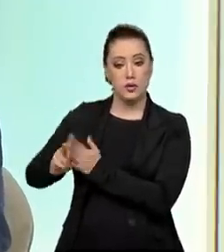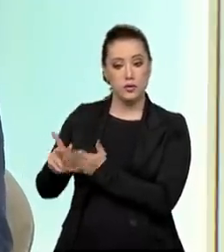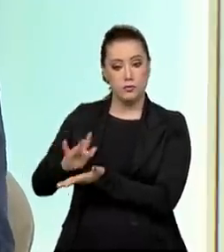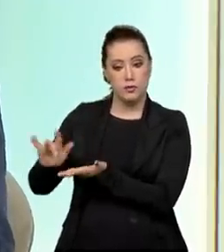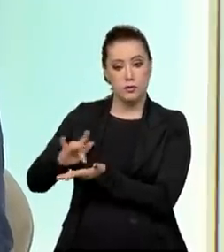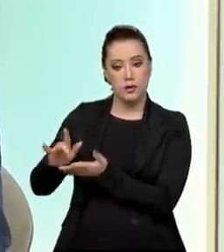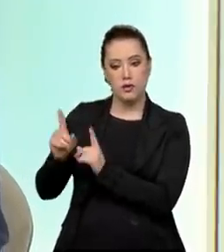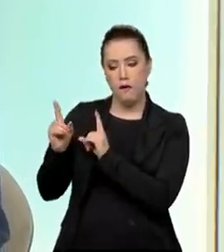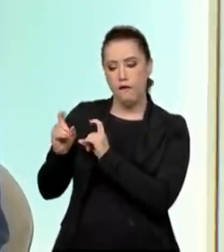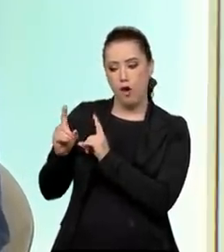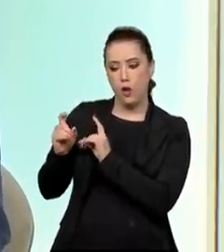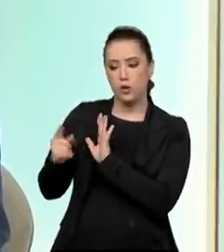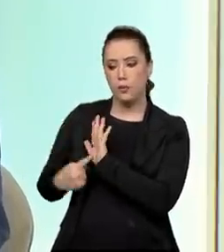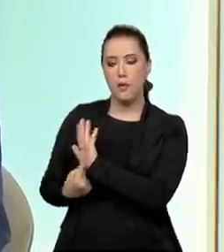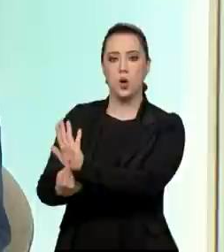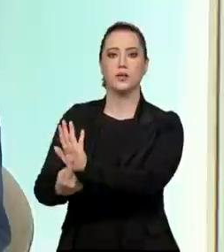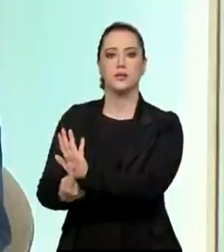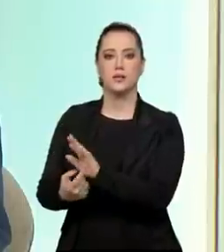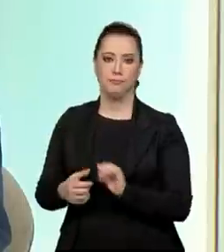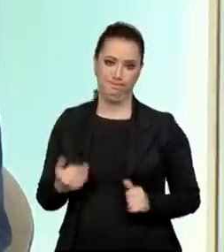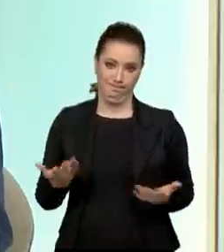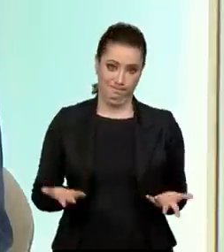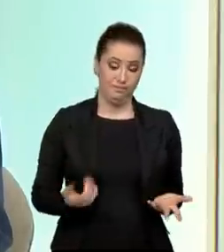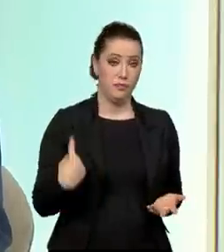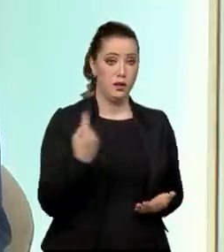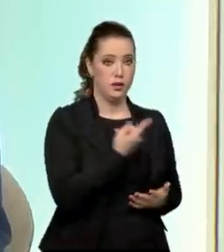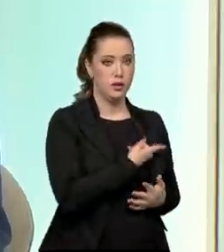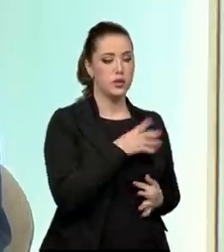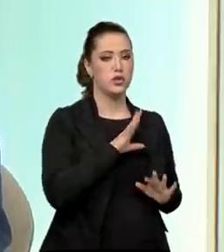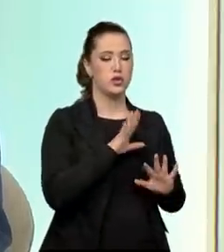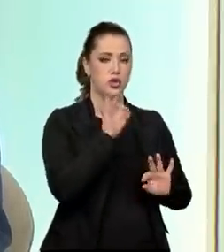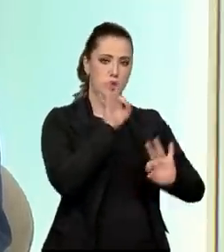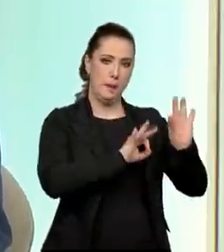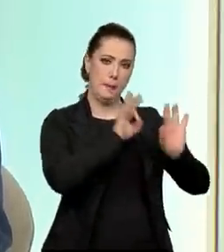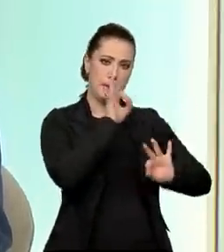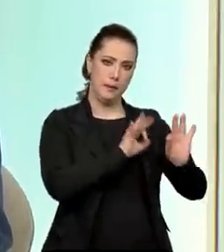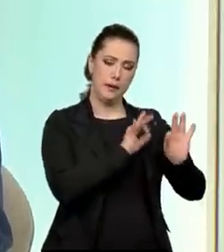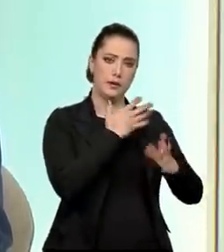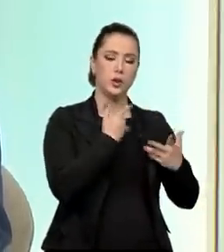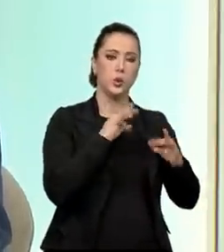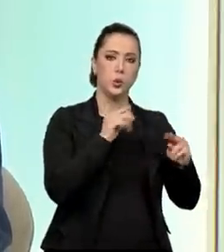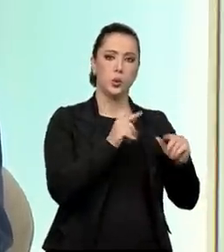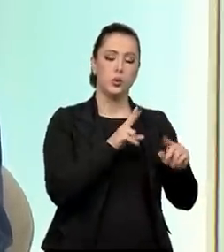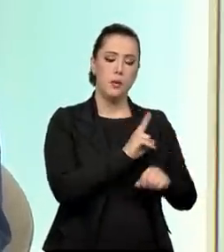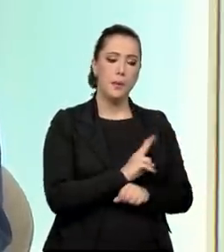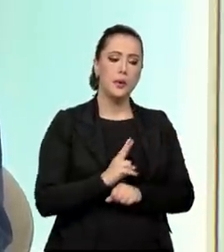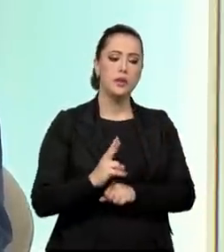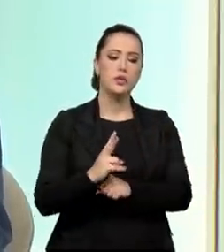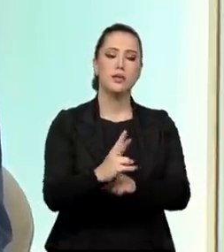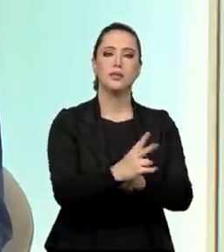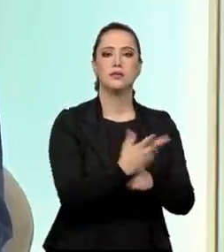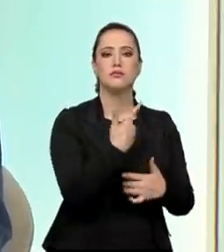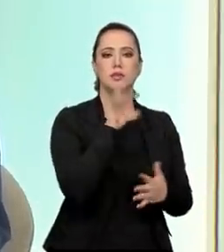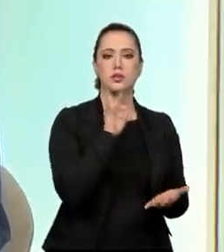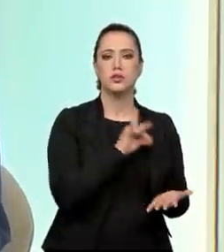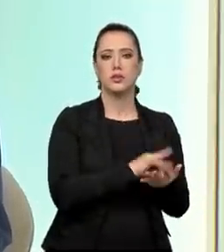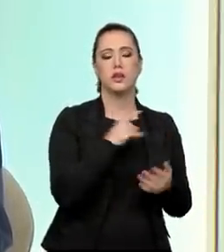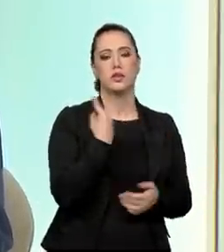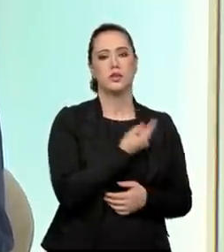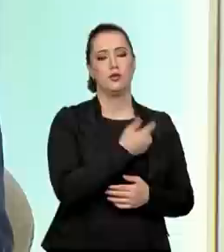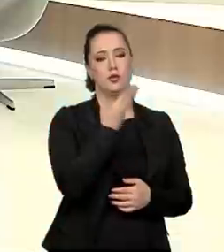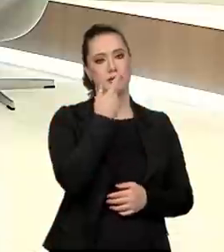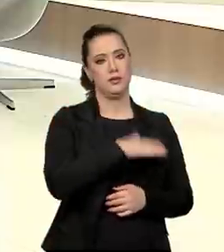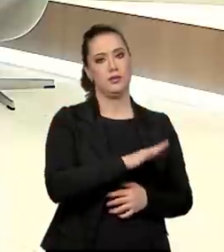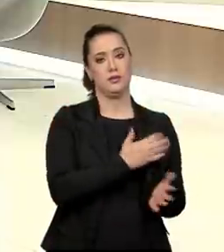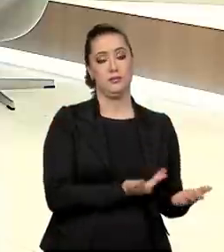celular dela, tira uma foto, manda. Então, a gente está tentando fechar o cerco por todos os lados para proteger, de fato, as nossas crianças